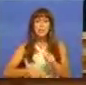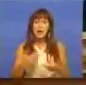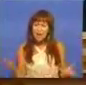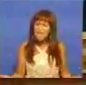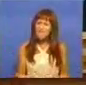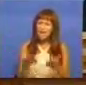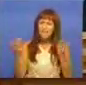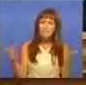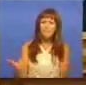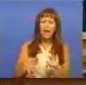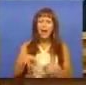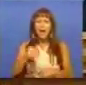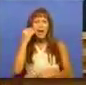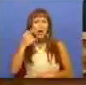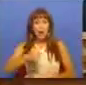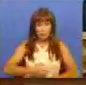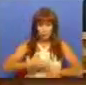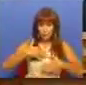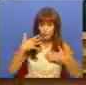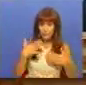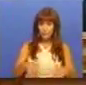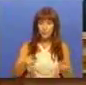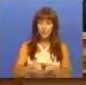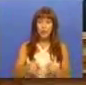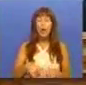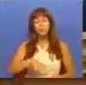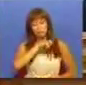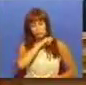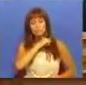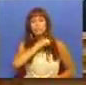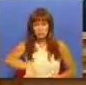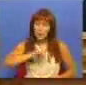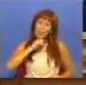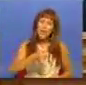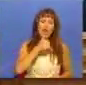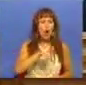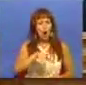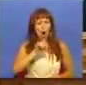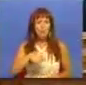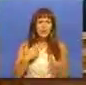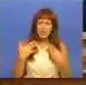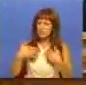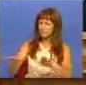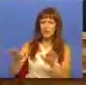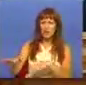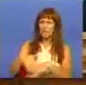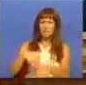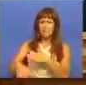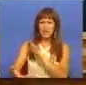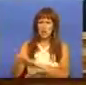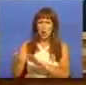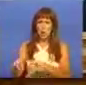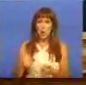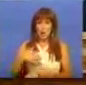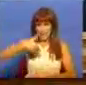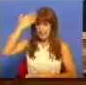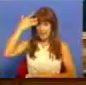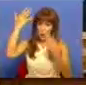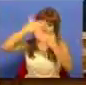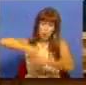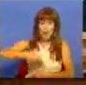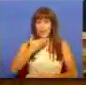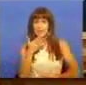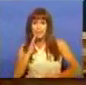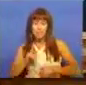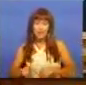incentivos de modo a que os profissionais que legitimamente podem optar por deixar de fazer urgência diurna ou noturna,